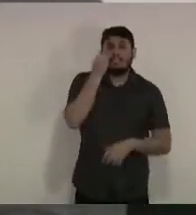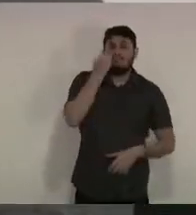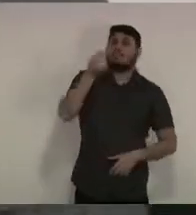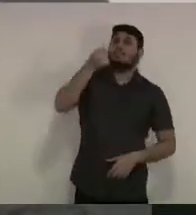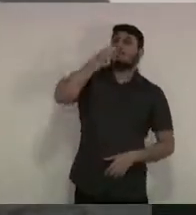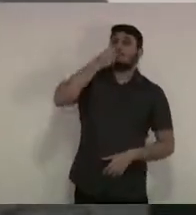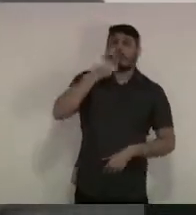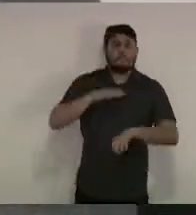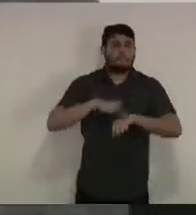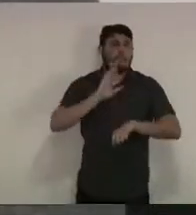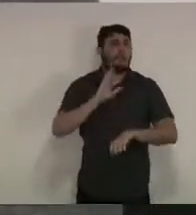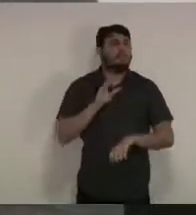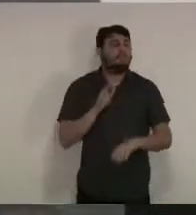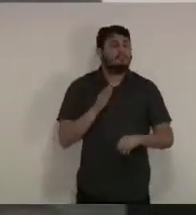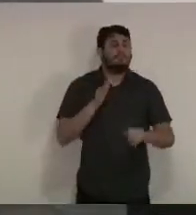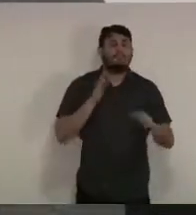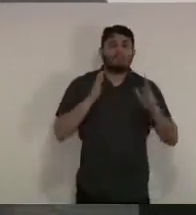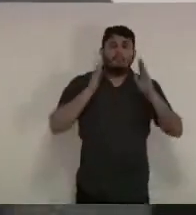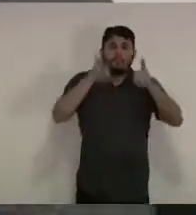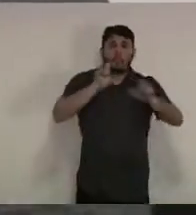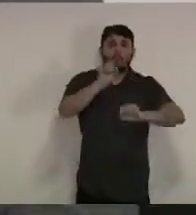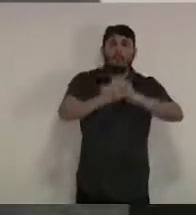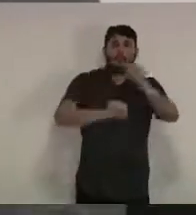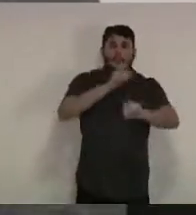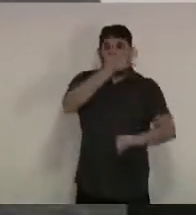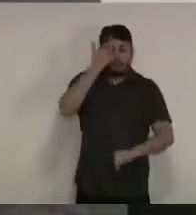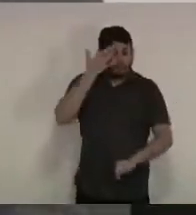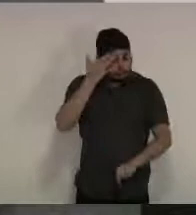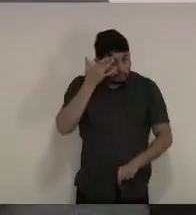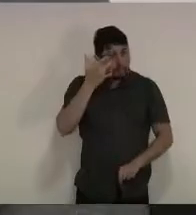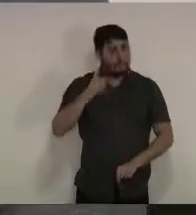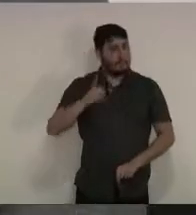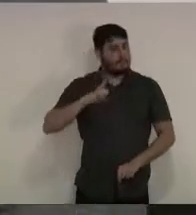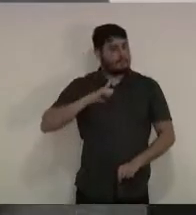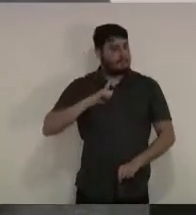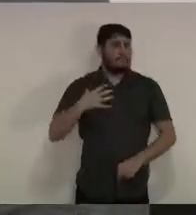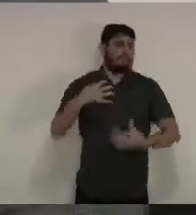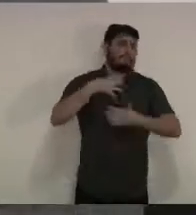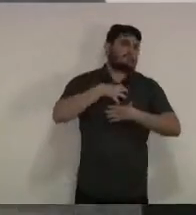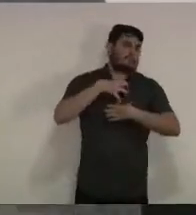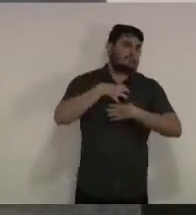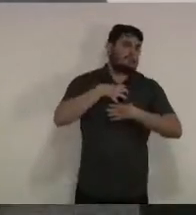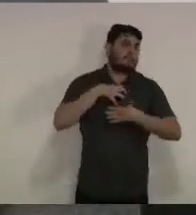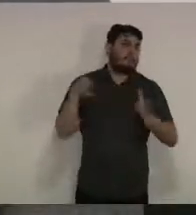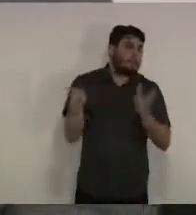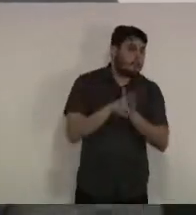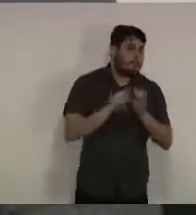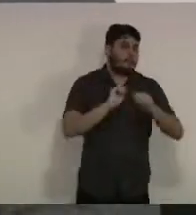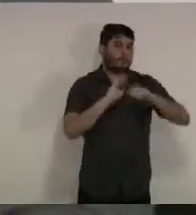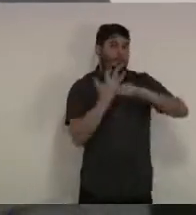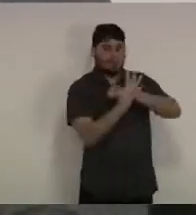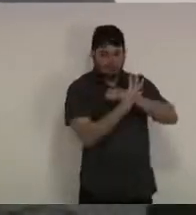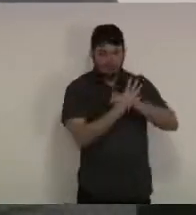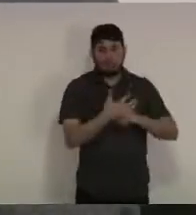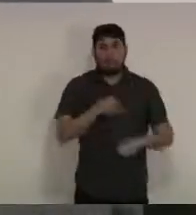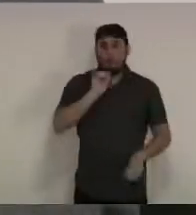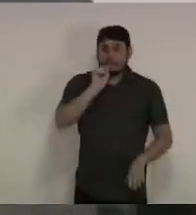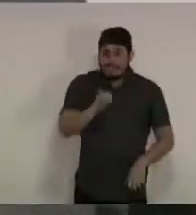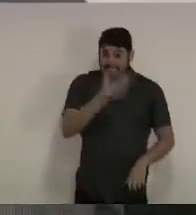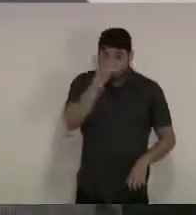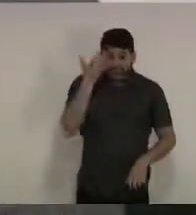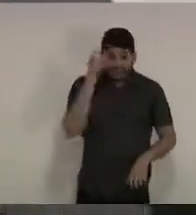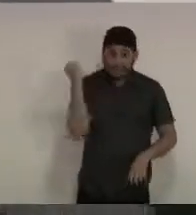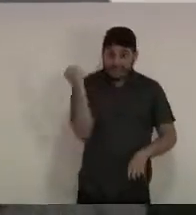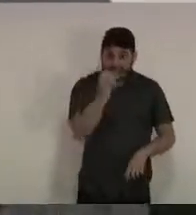específica para a detecção do vírus os pacientes sintomáticos sobretudo os pacientes sintomáticos graves que dão entrada nas